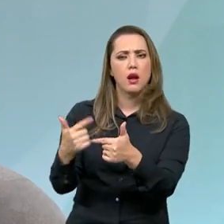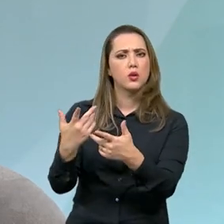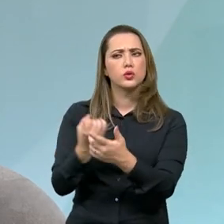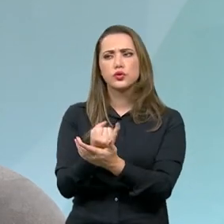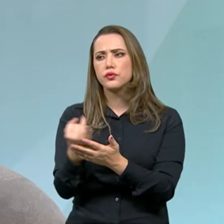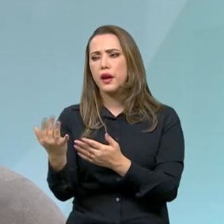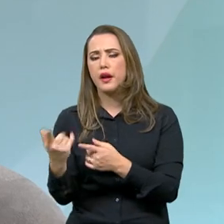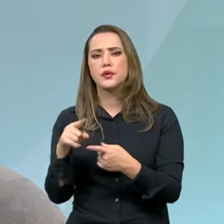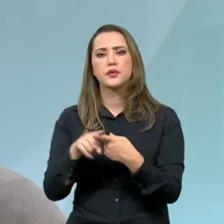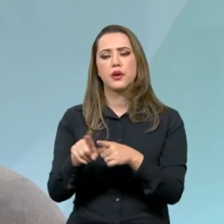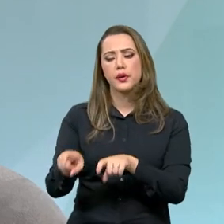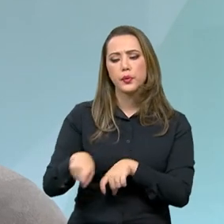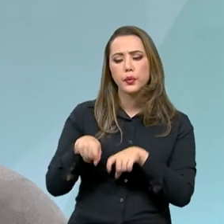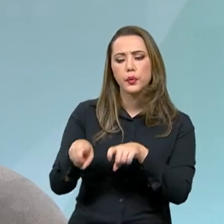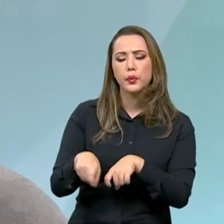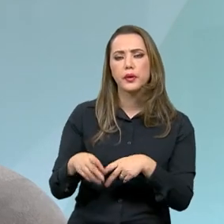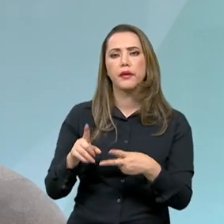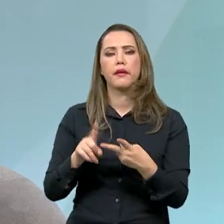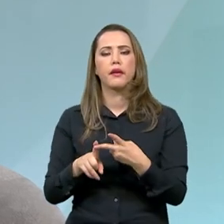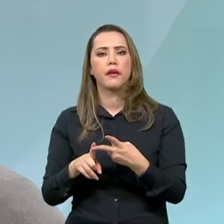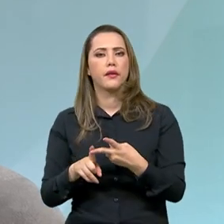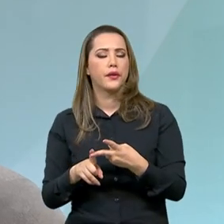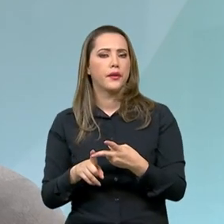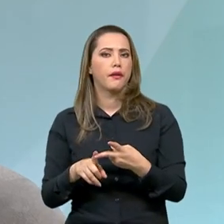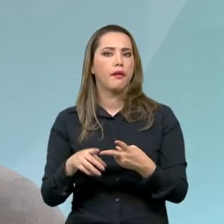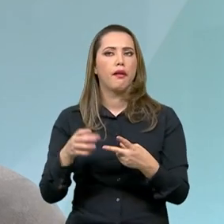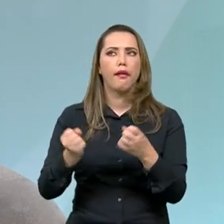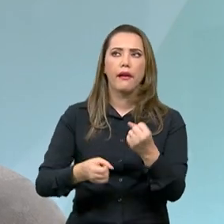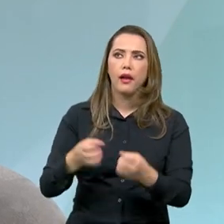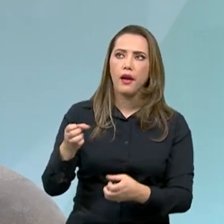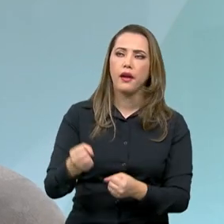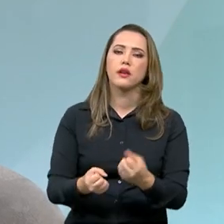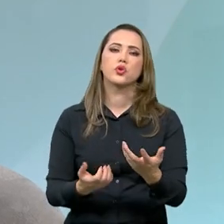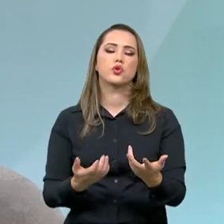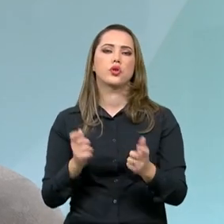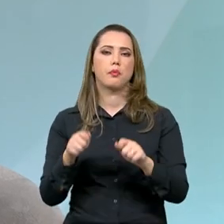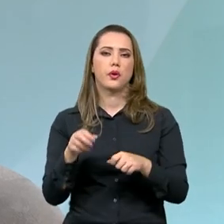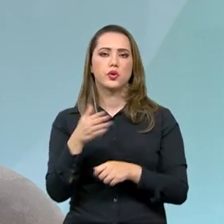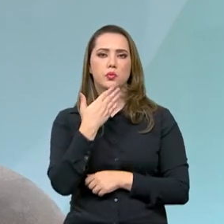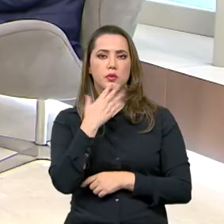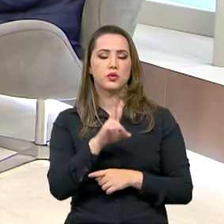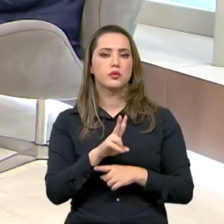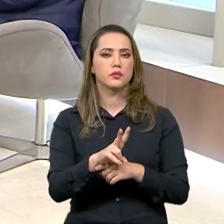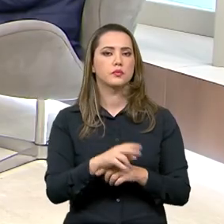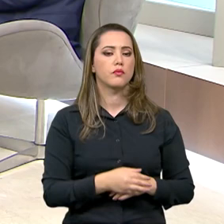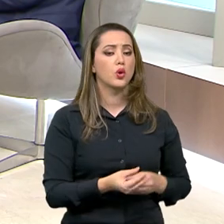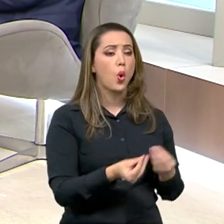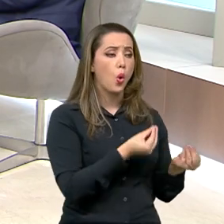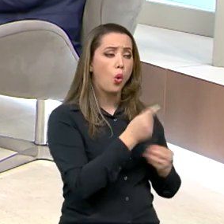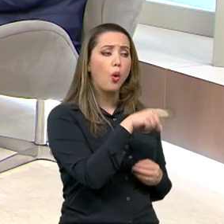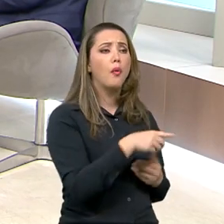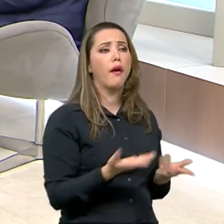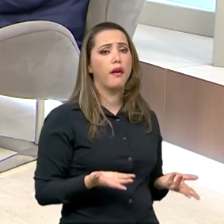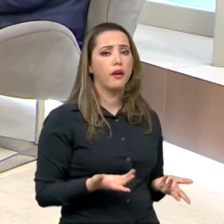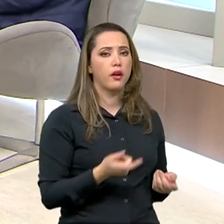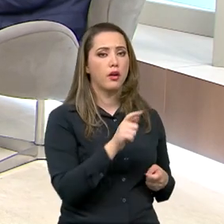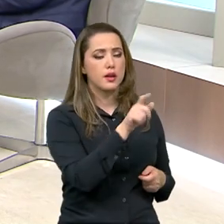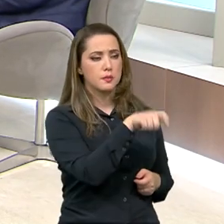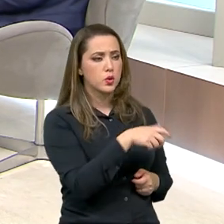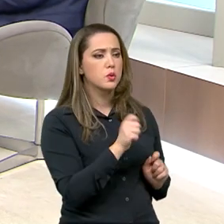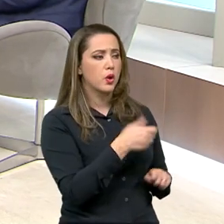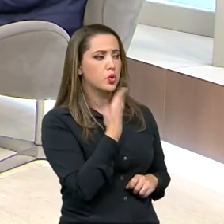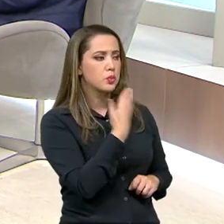o pequeno agricultor rural, o pequeno produtor de leite, que pode tomar um financiamento pessoa física. como que as pessoas podem tomar esse